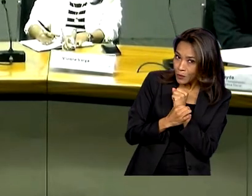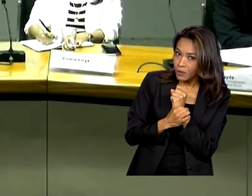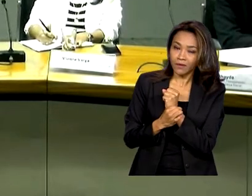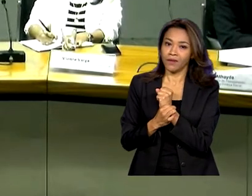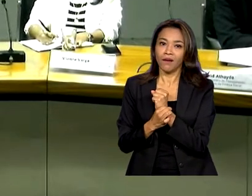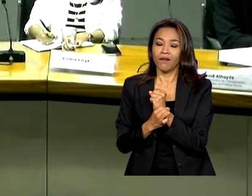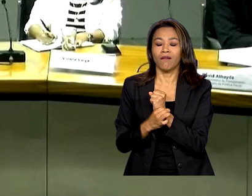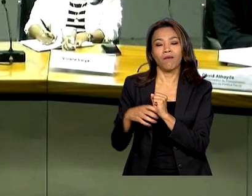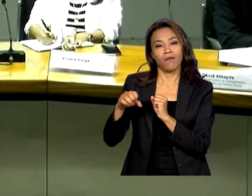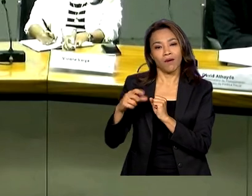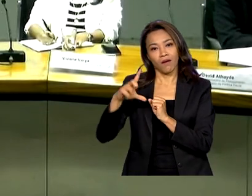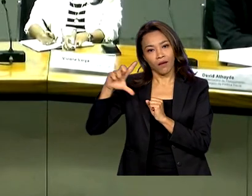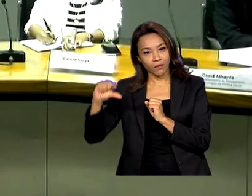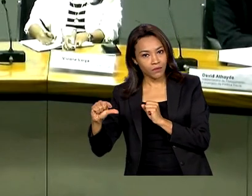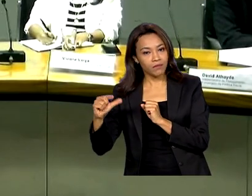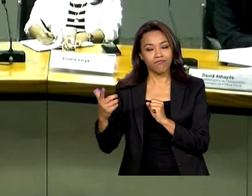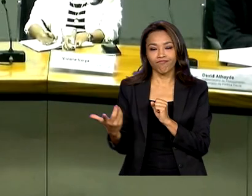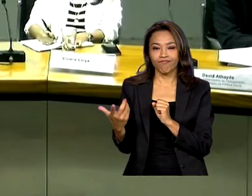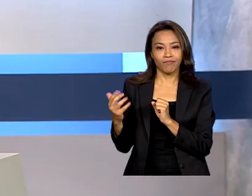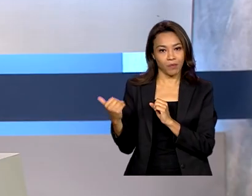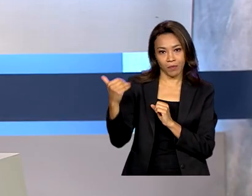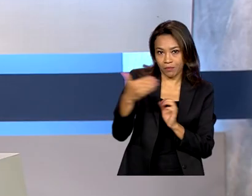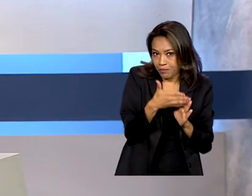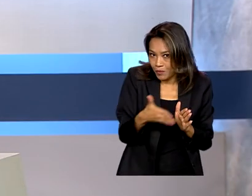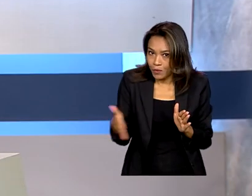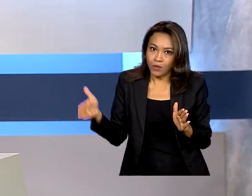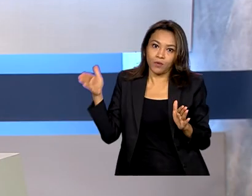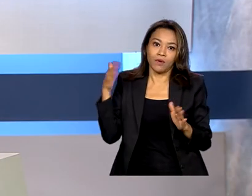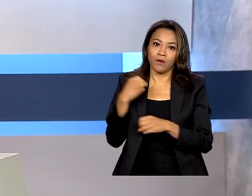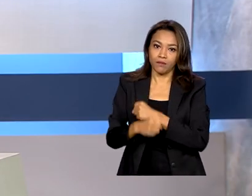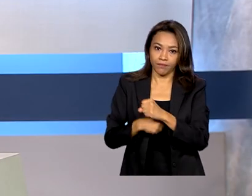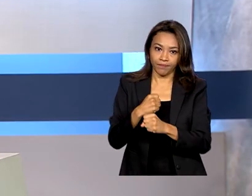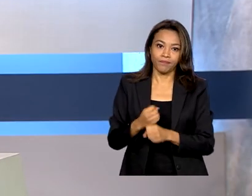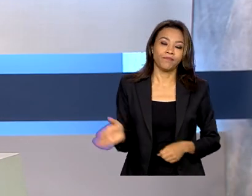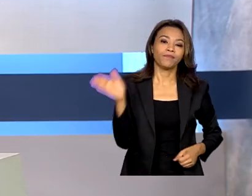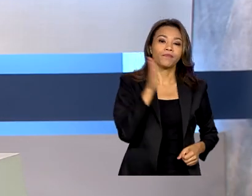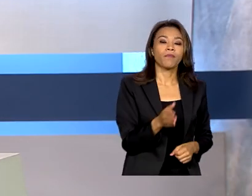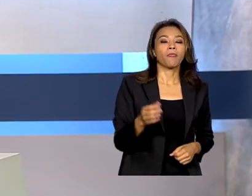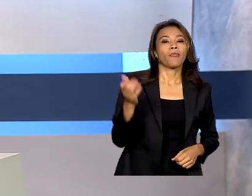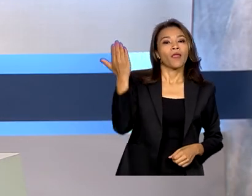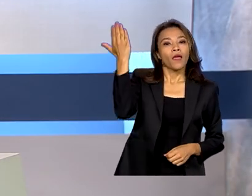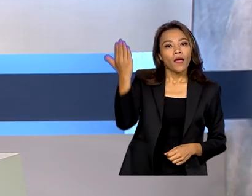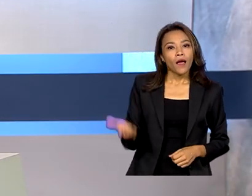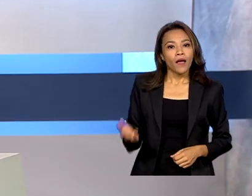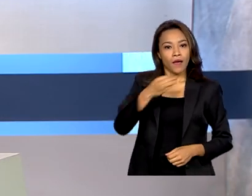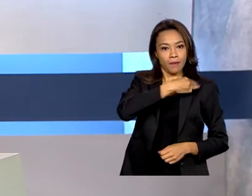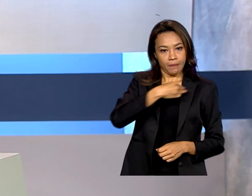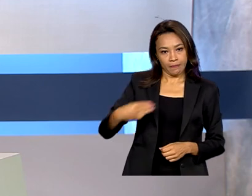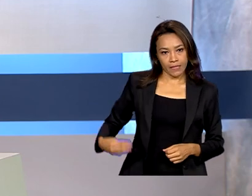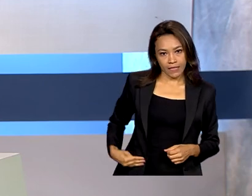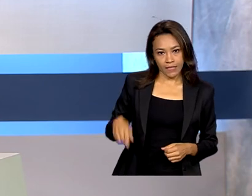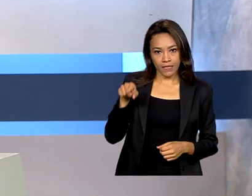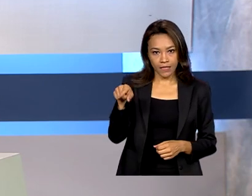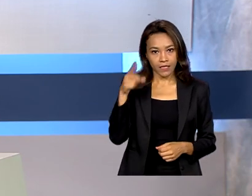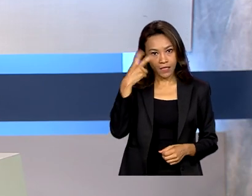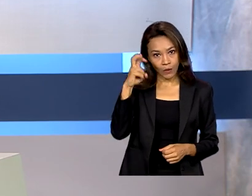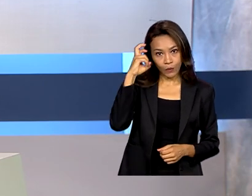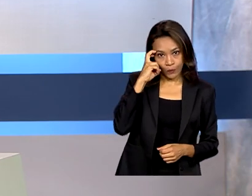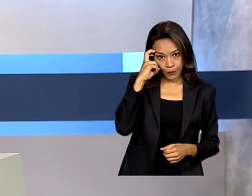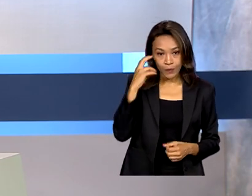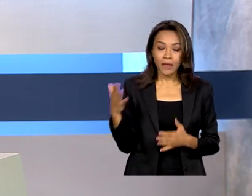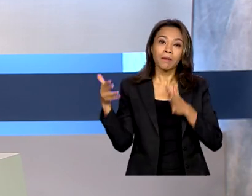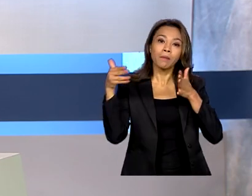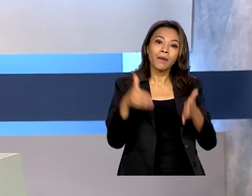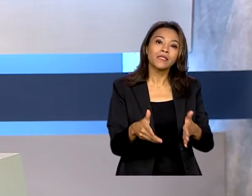para reduzir substancialmente o déficit projetado para o ano. A ministra da Cultura, Margareth Menezes, participou do programa de rádio A